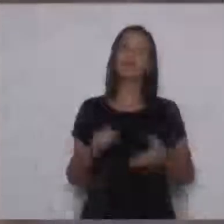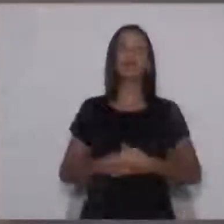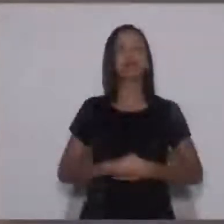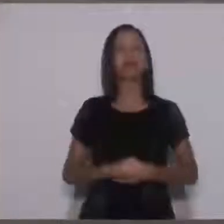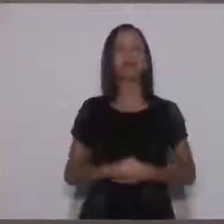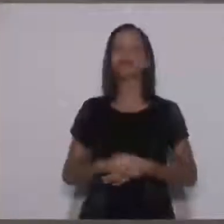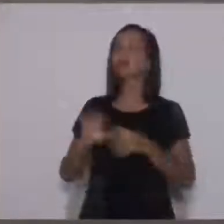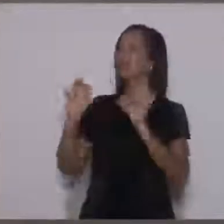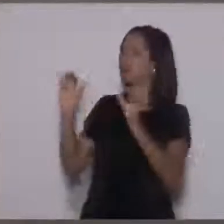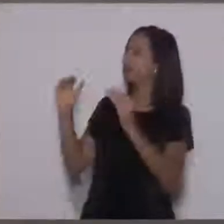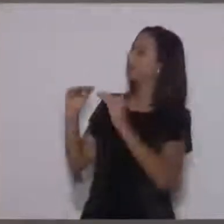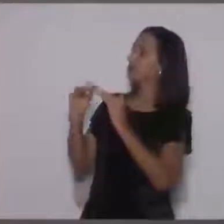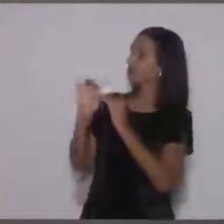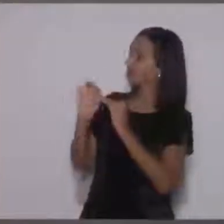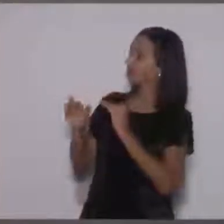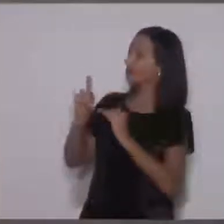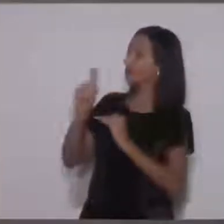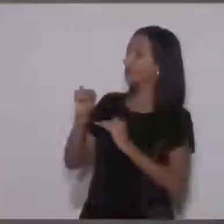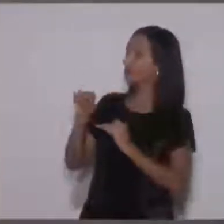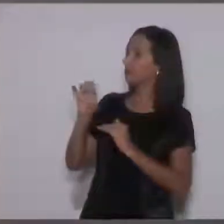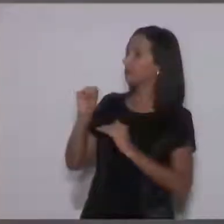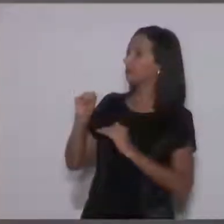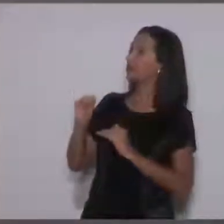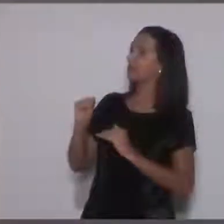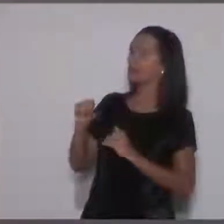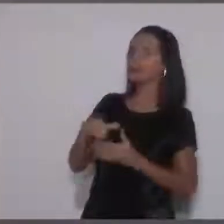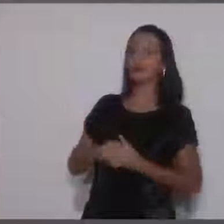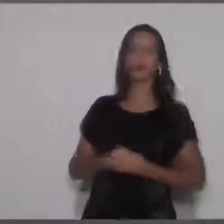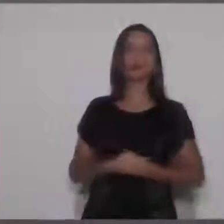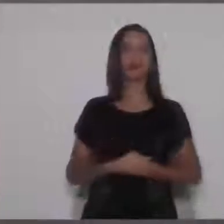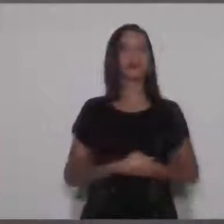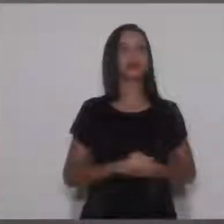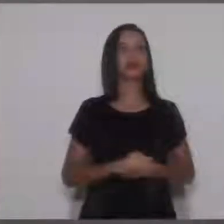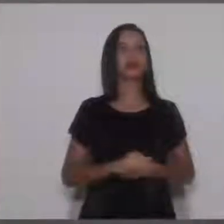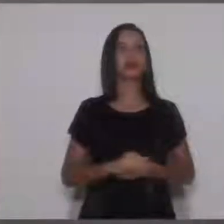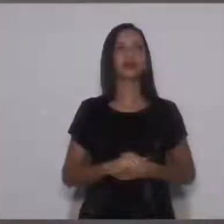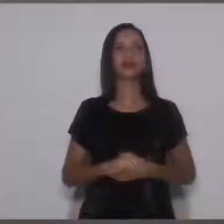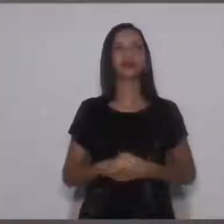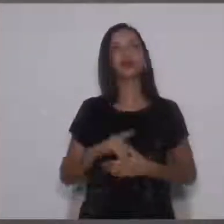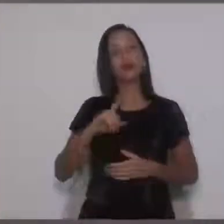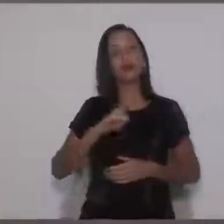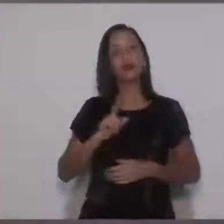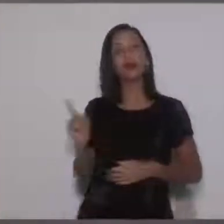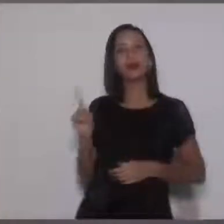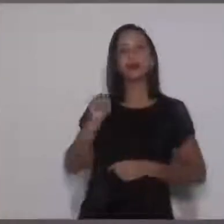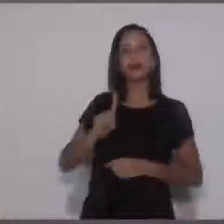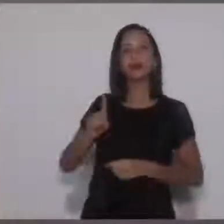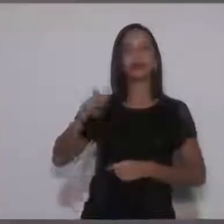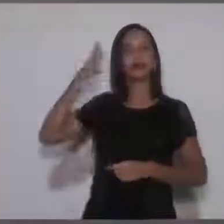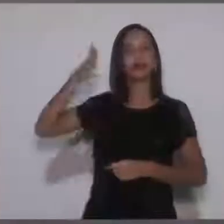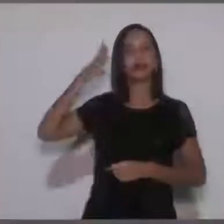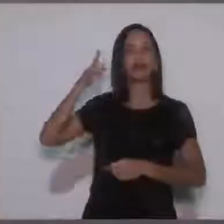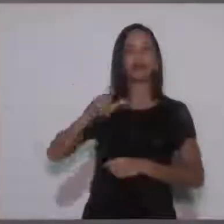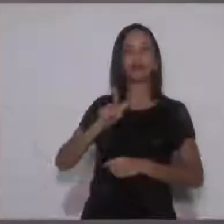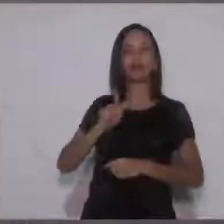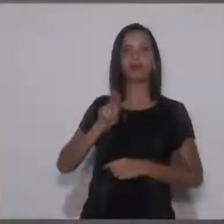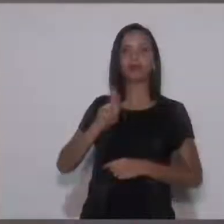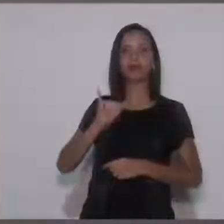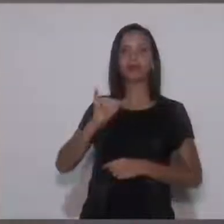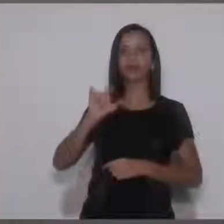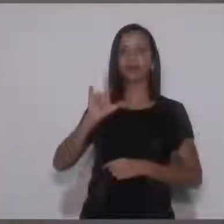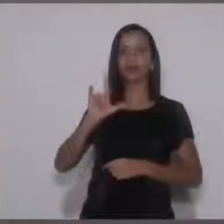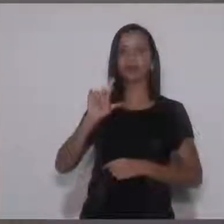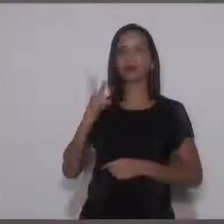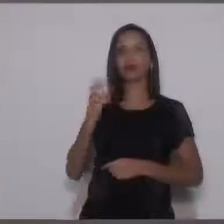vereador Rubens Nunes. O Guilherme veio aqui para trazer uma fala, até ele já se retirou da sessão,